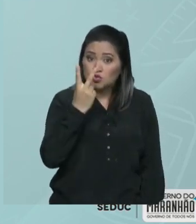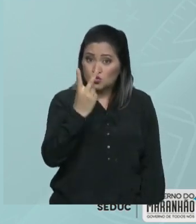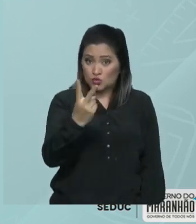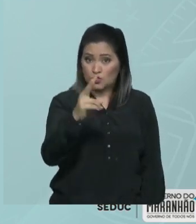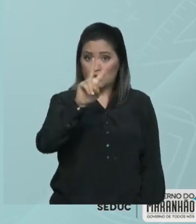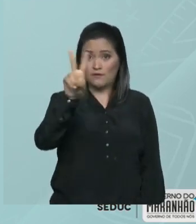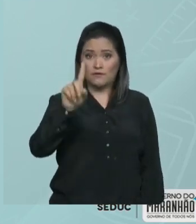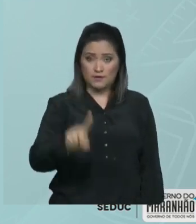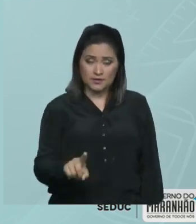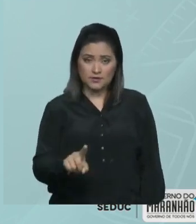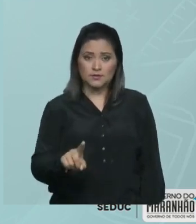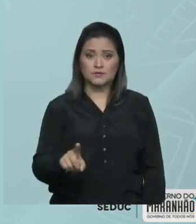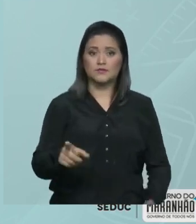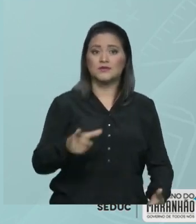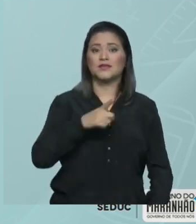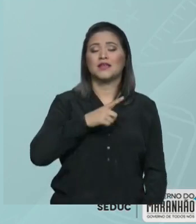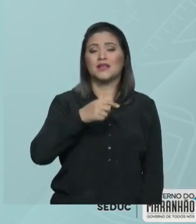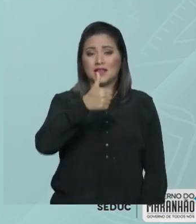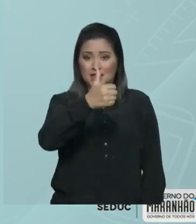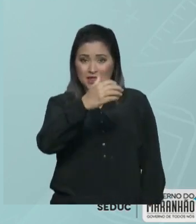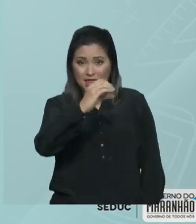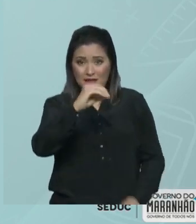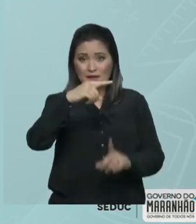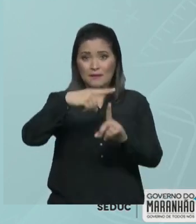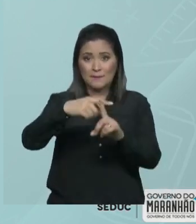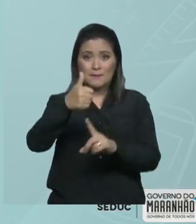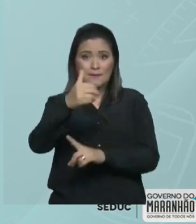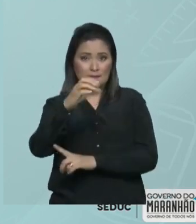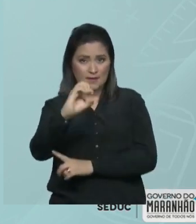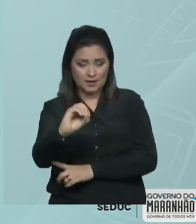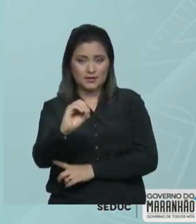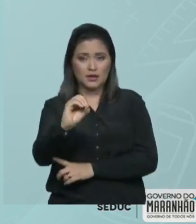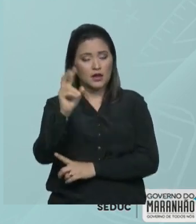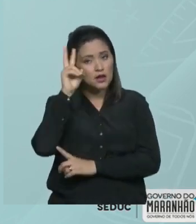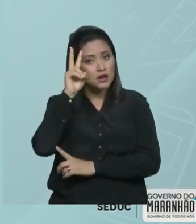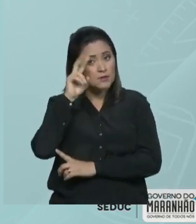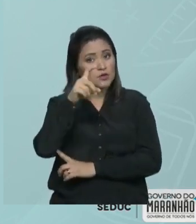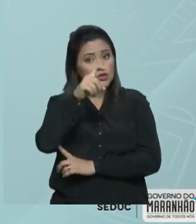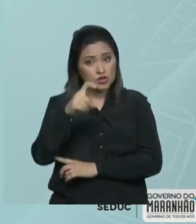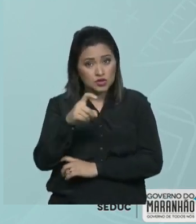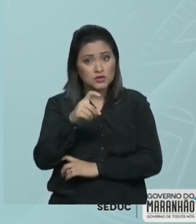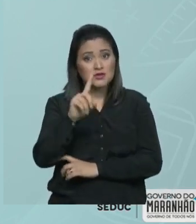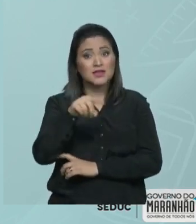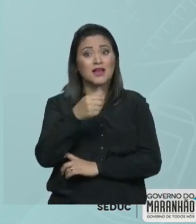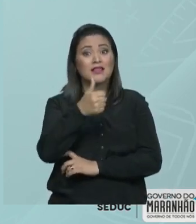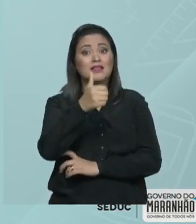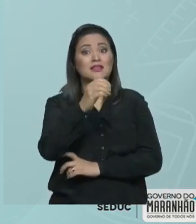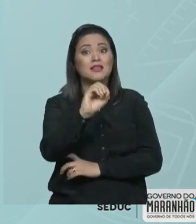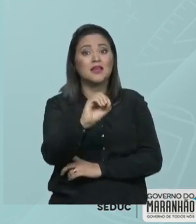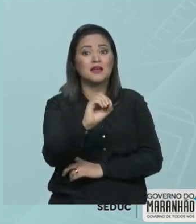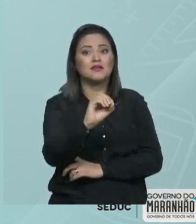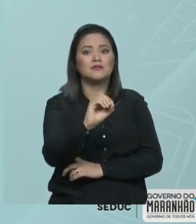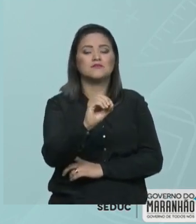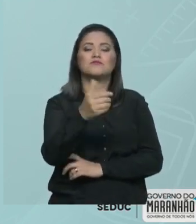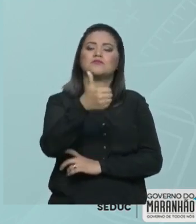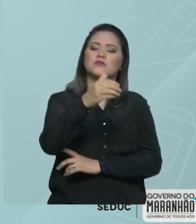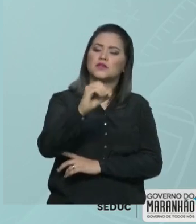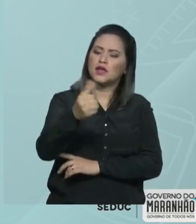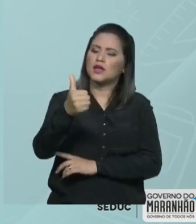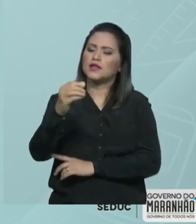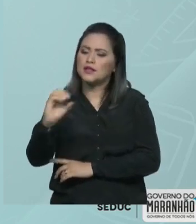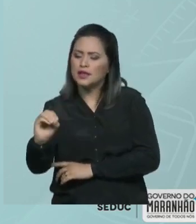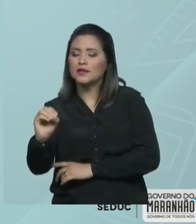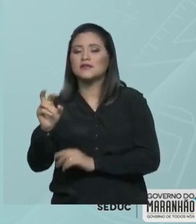Logo, eu vou ter 10 mais 10. Lembrando que o X vale 10. E 10 mais 10